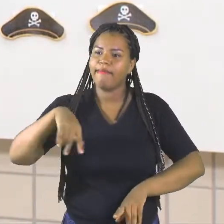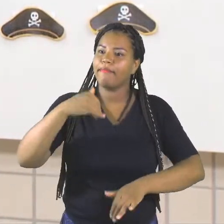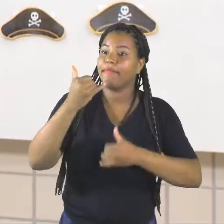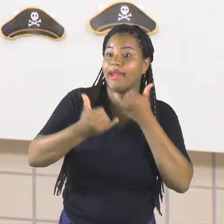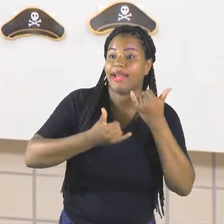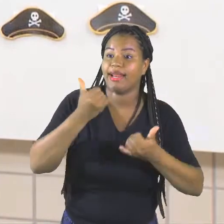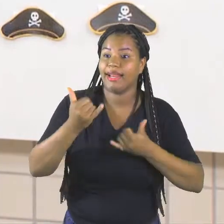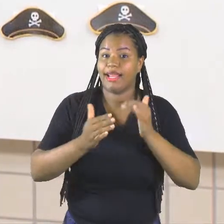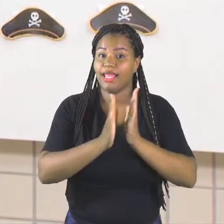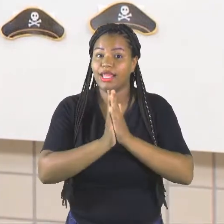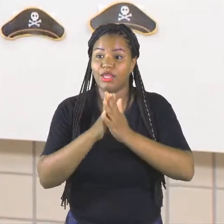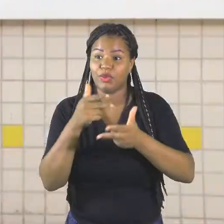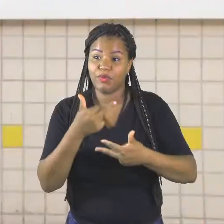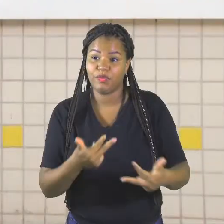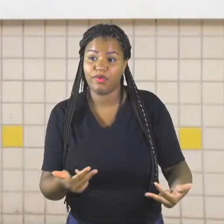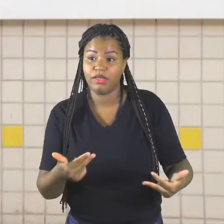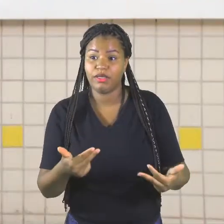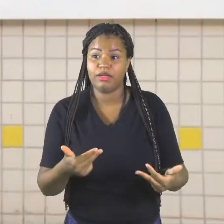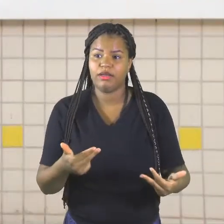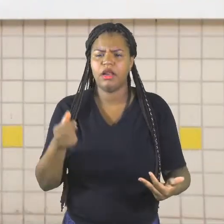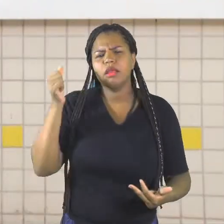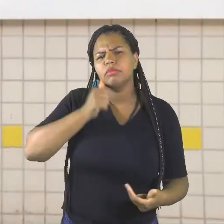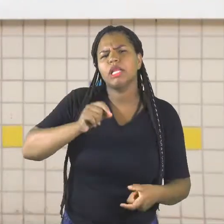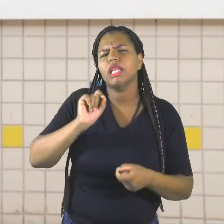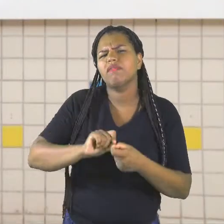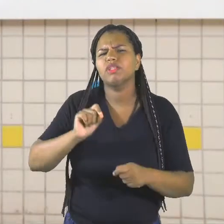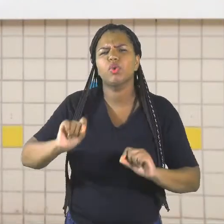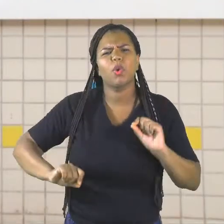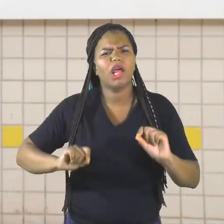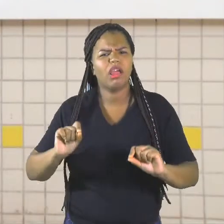Brinquedos. O que que essa menina tá fazendo, gente?